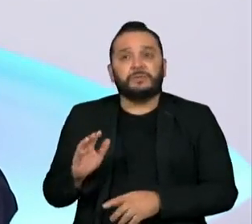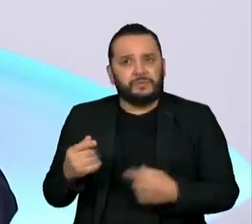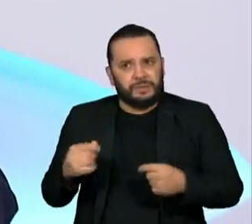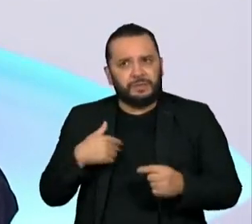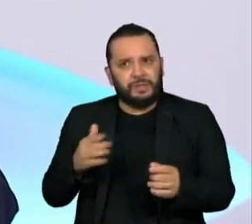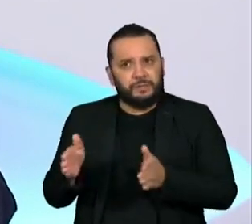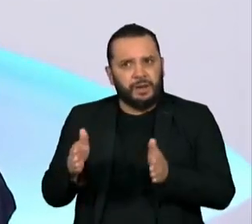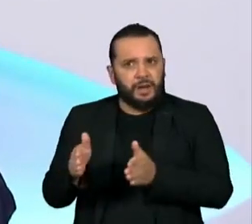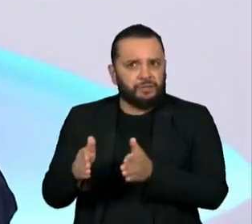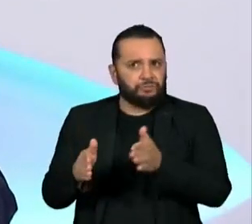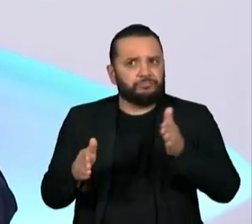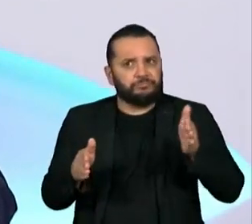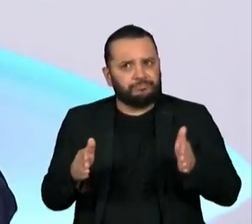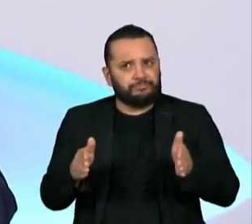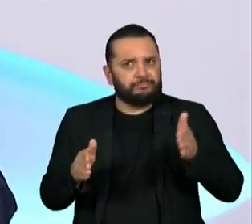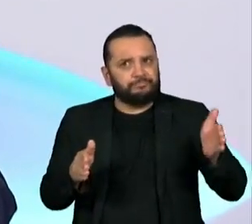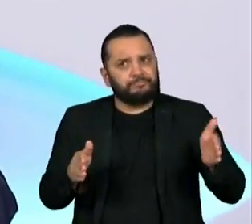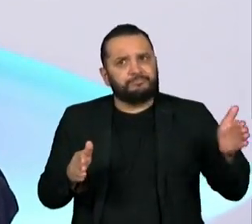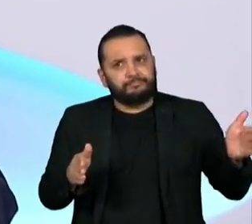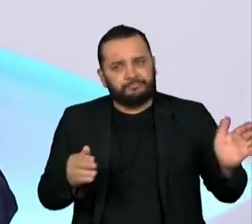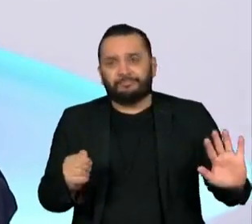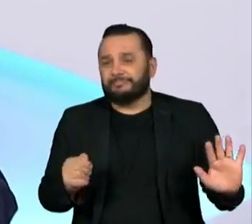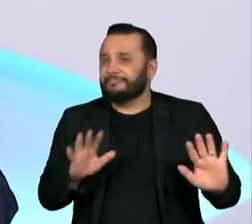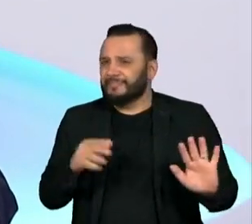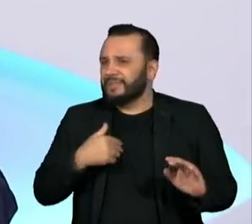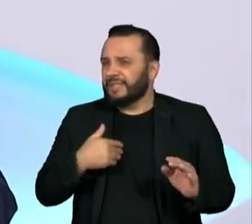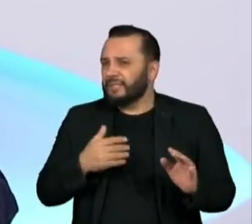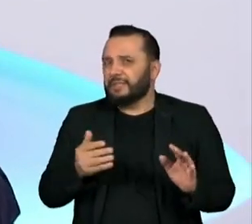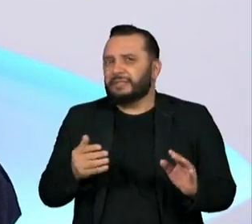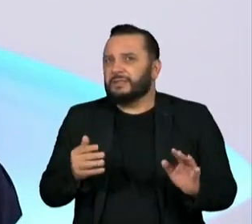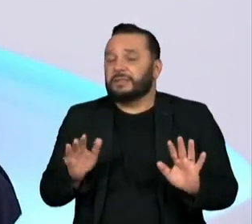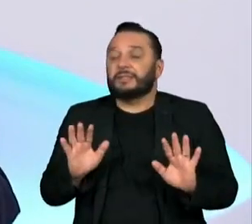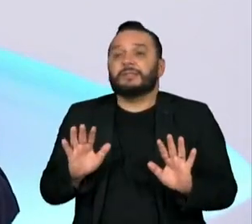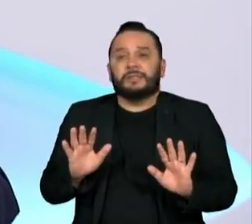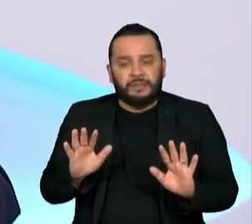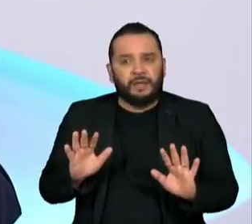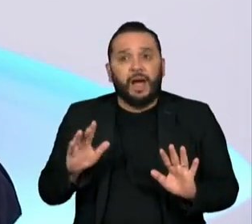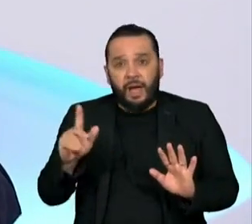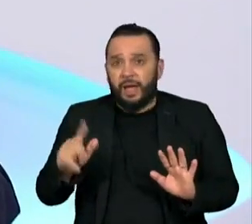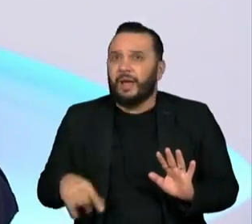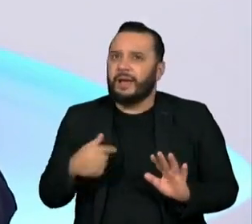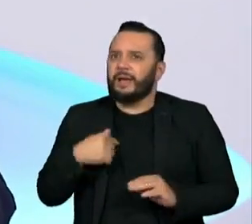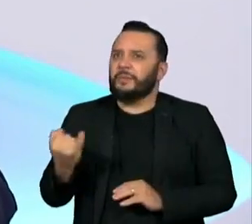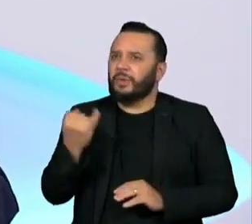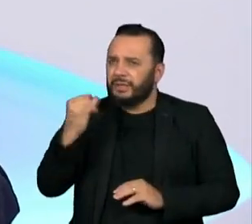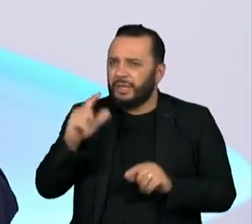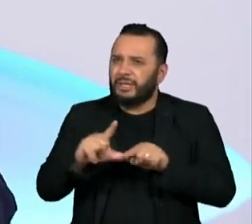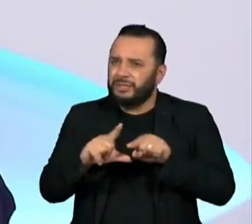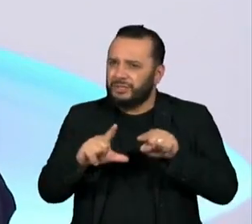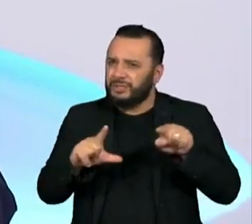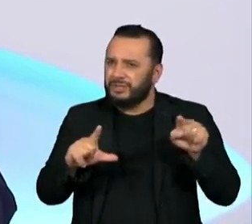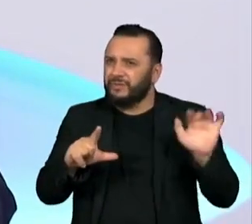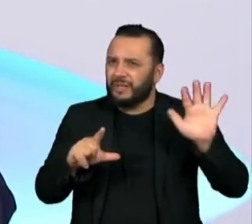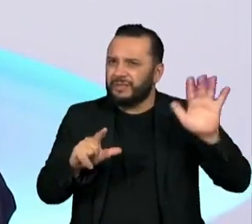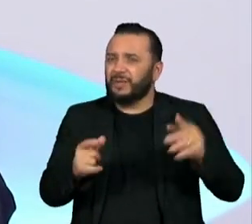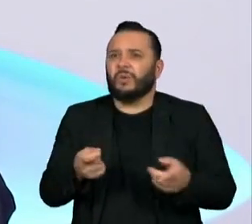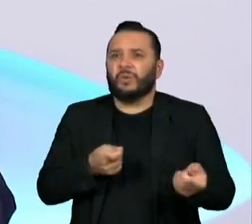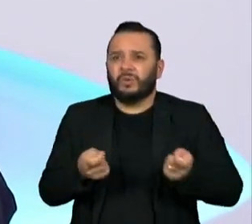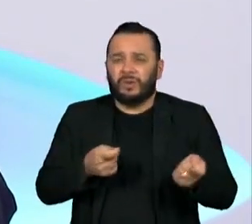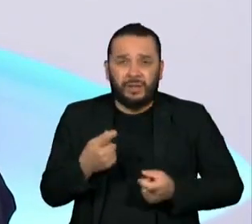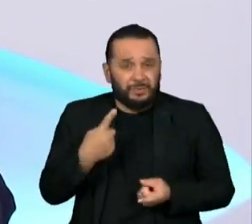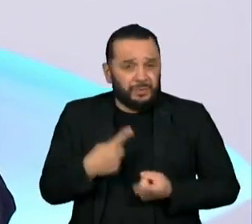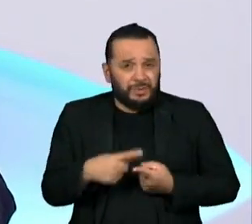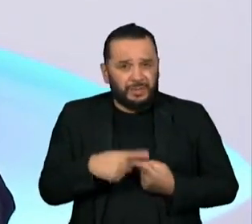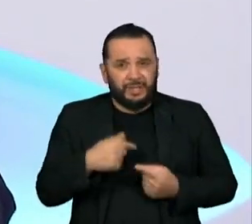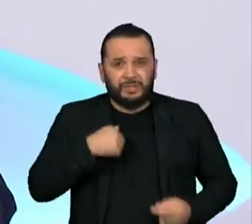ter um horizonte temporal à frente, também não é um fim em si mesmo. Mas é uma condição sine qua non, porque é muito difícil imaginar um